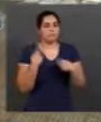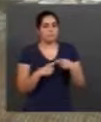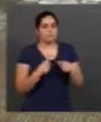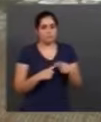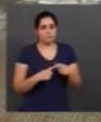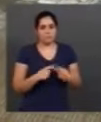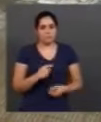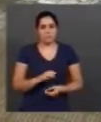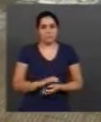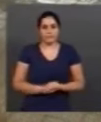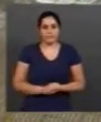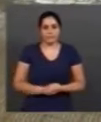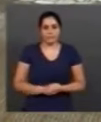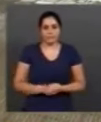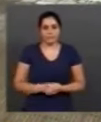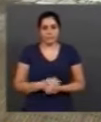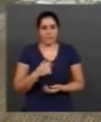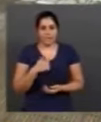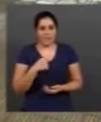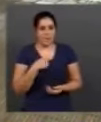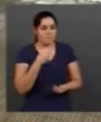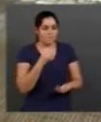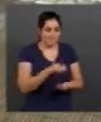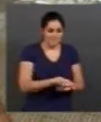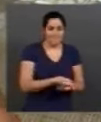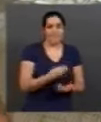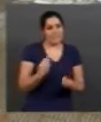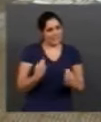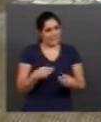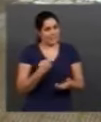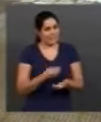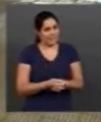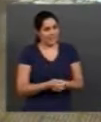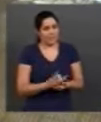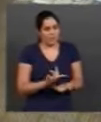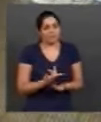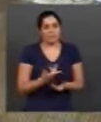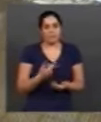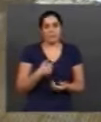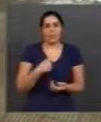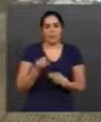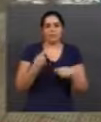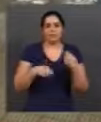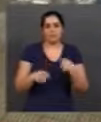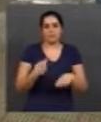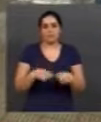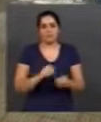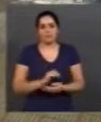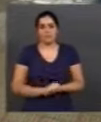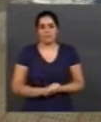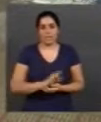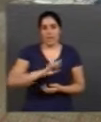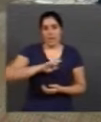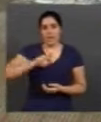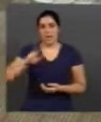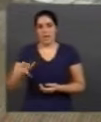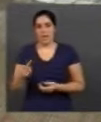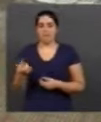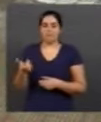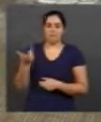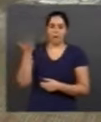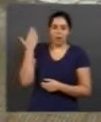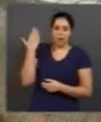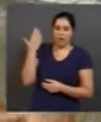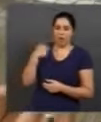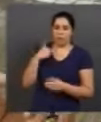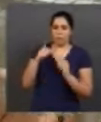Porque, assim, como sou eu que pago minhas contas, eu faço essa redução. Diferente de quando eu morava com os meus pais,